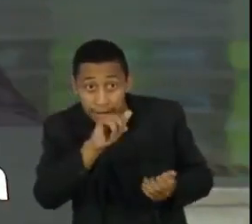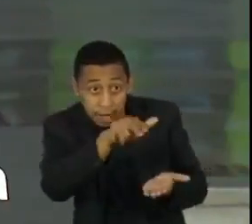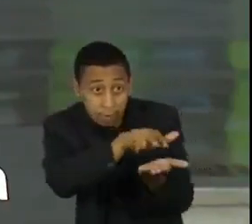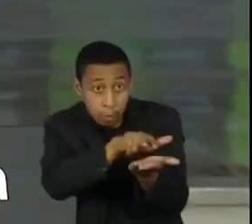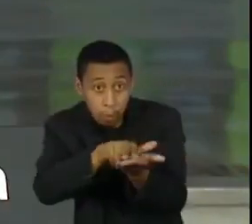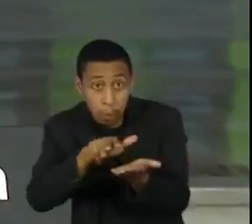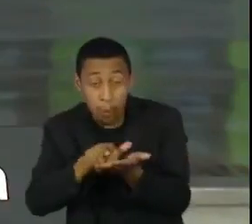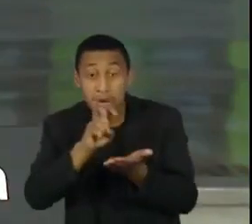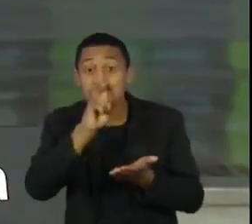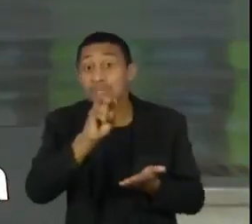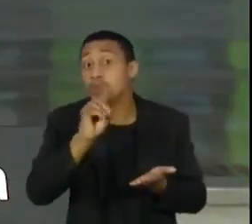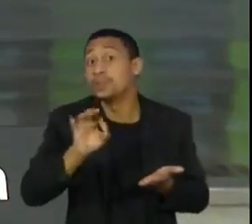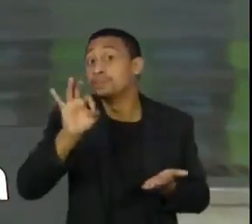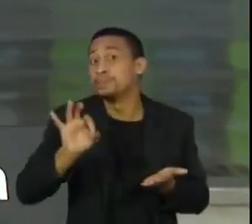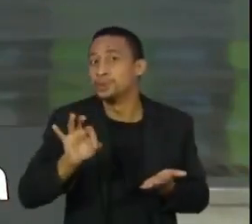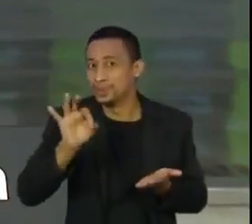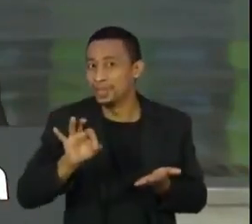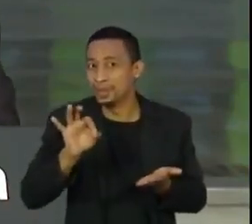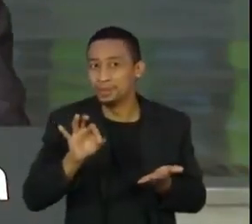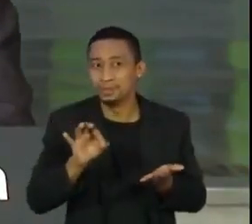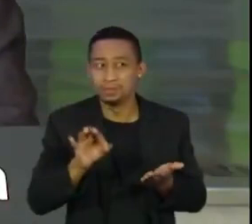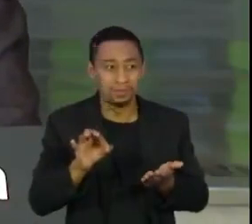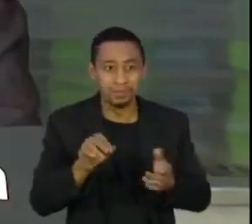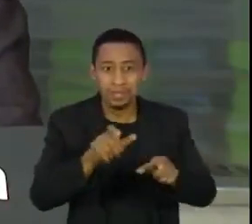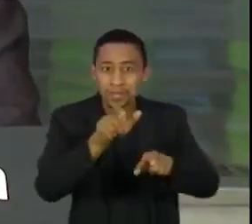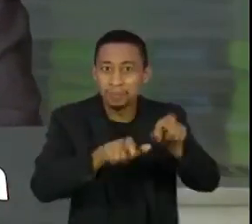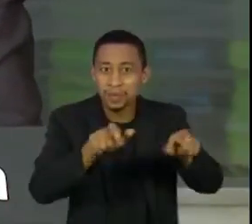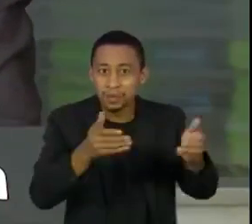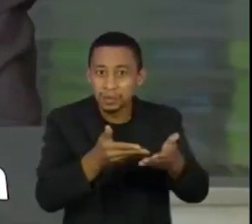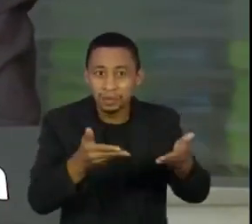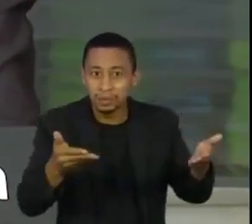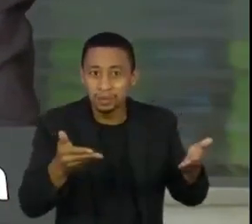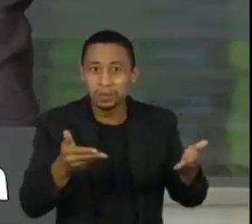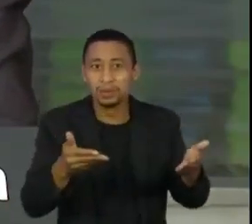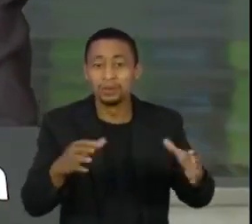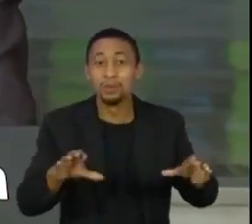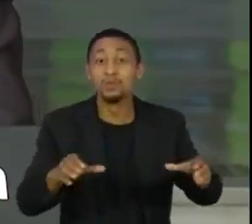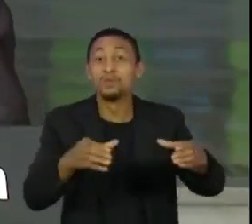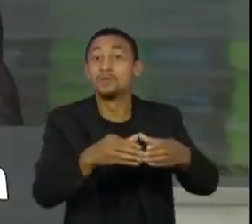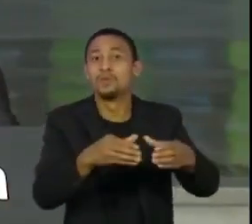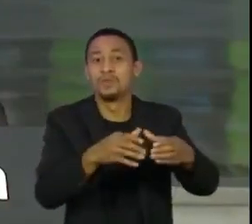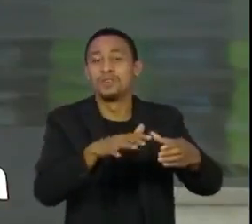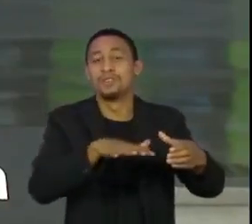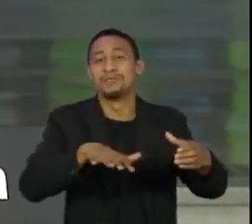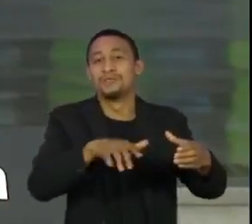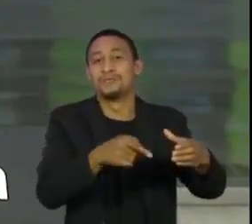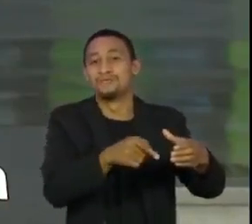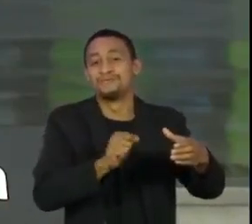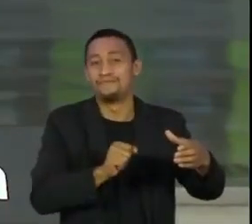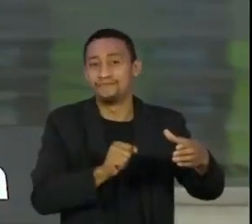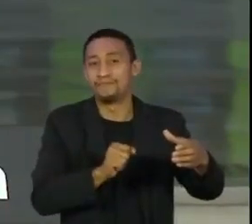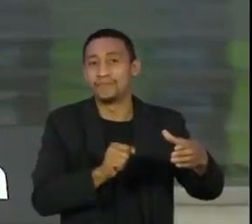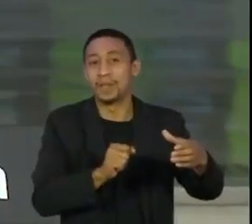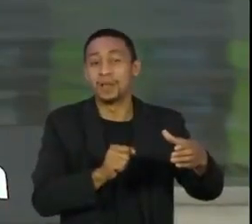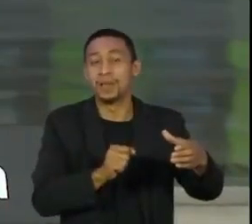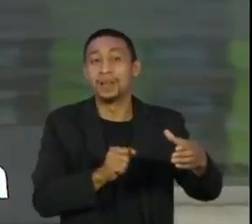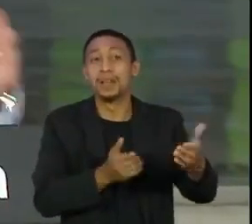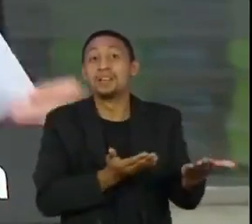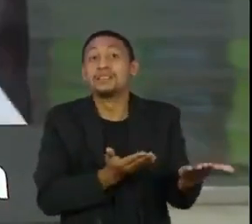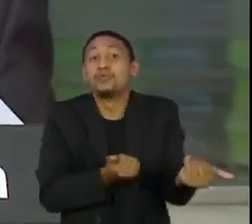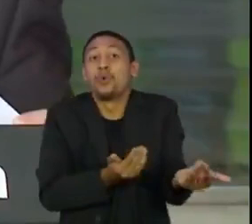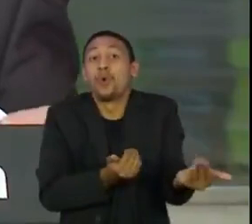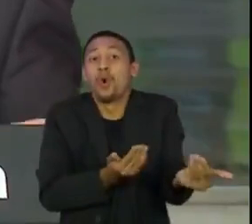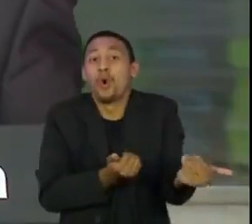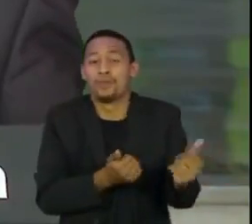% da sua ocupação já é composta por pessoas com idade